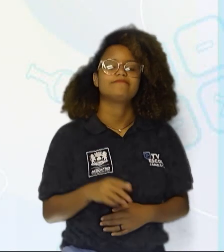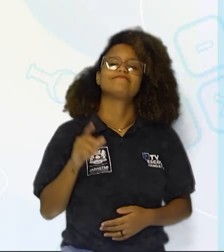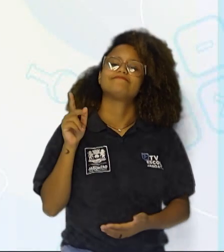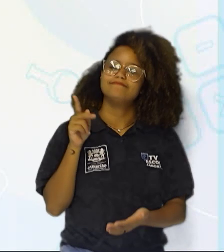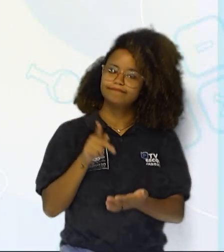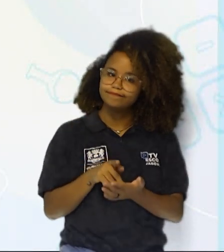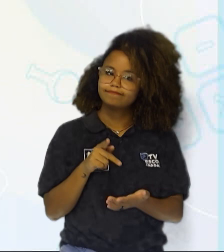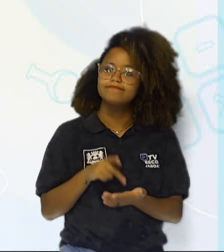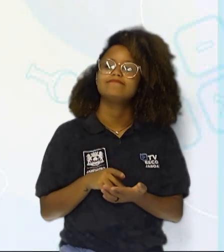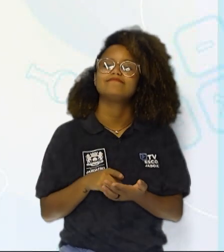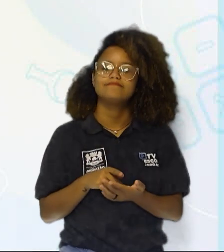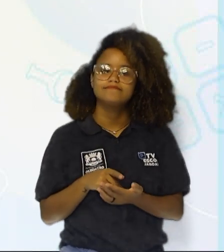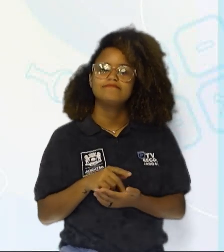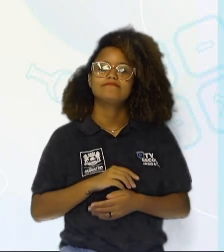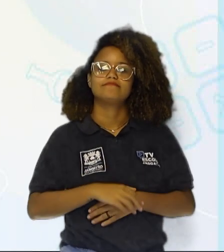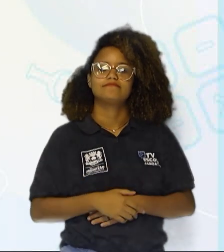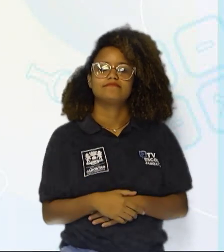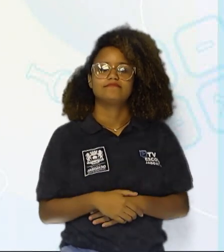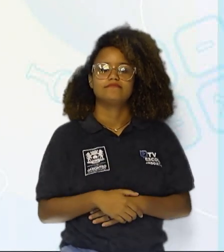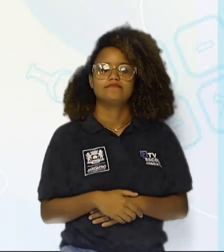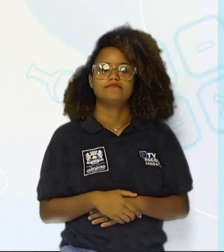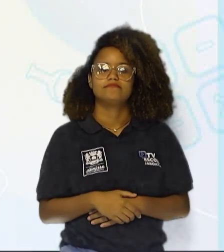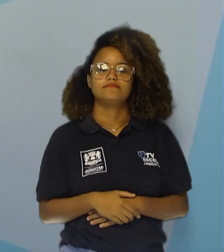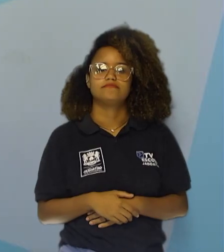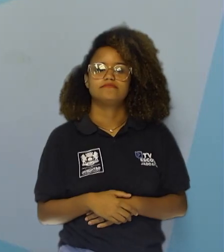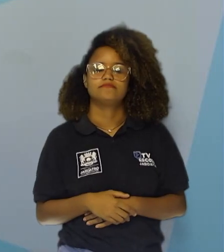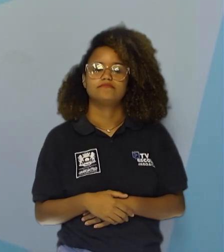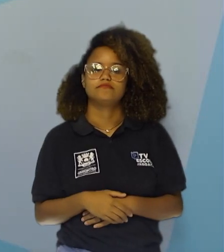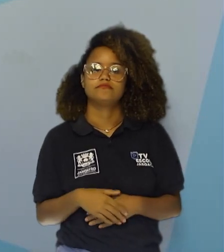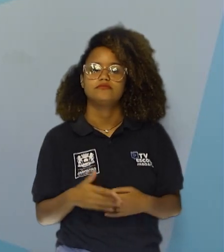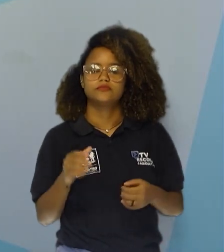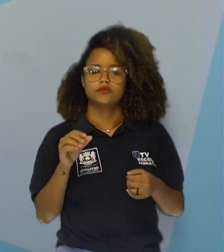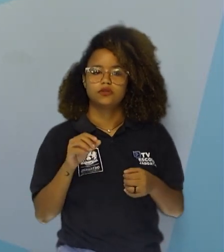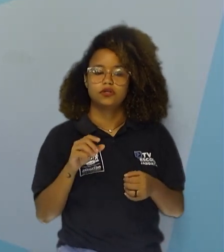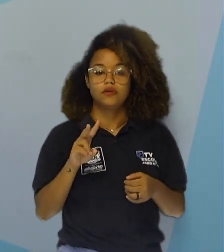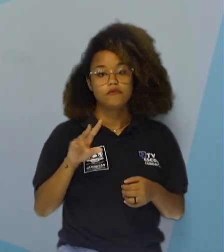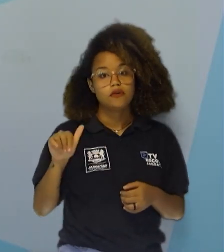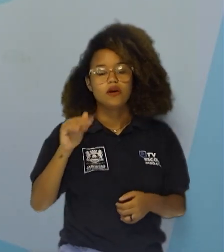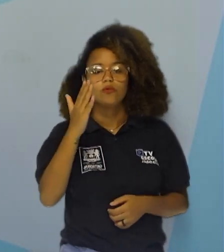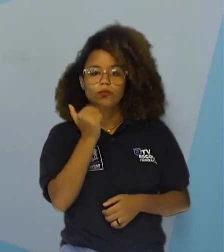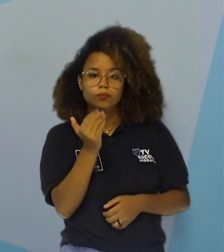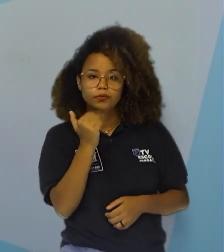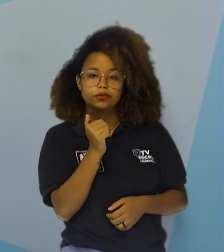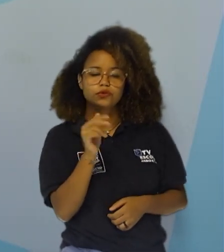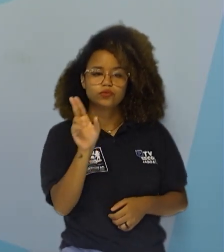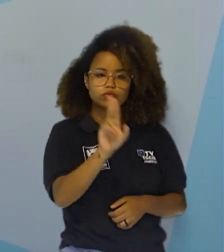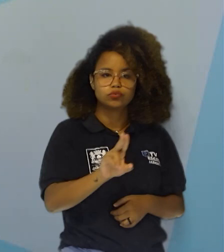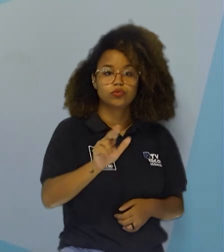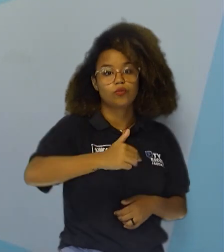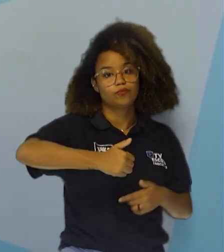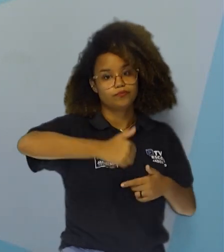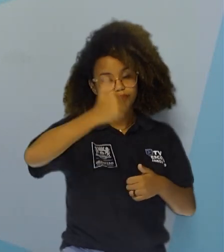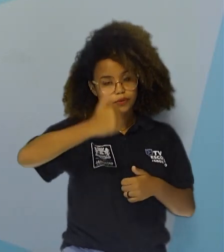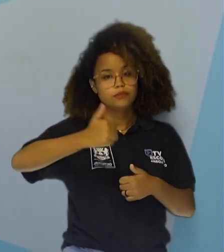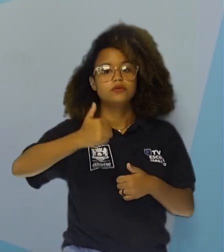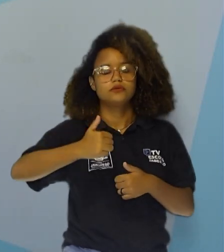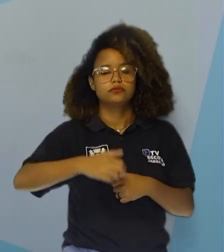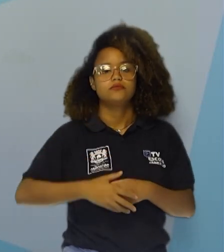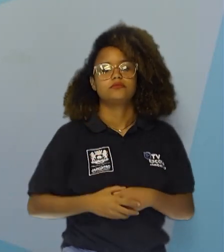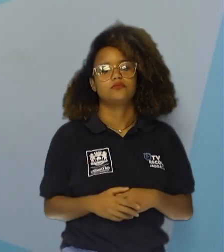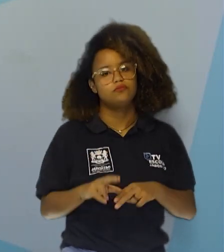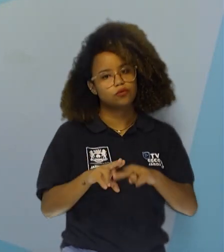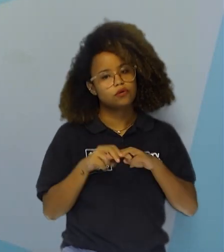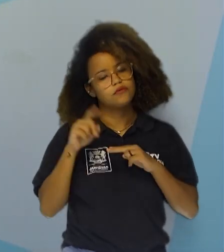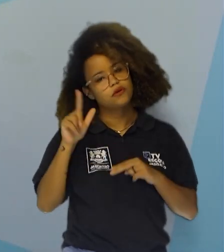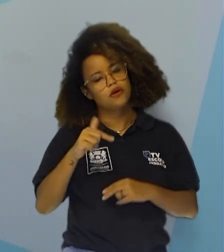Verdadeiro. Muito bem. É um consumidor secundário. Ele vai se alimentar de um consumidor primário. Por isso que ele